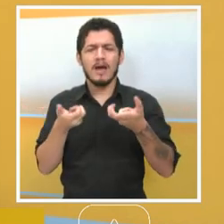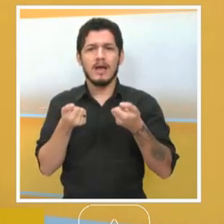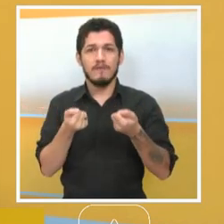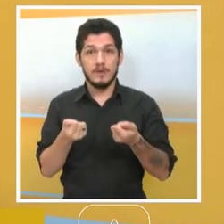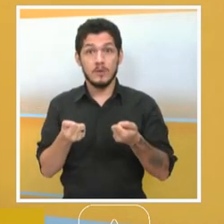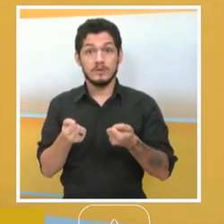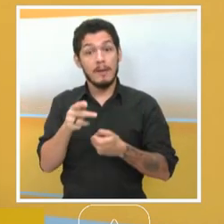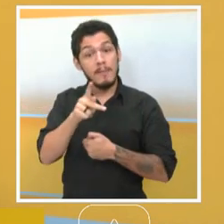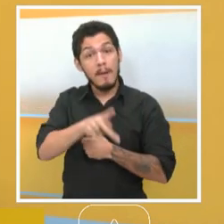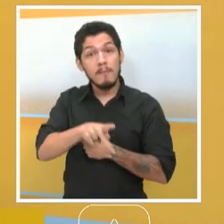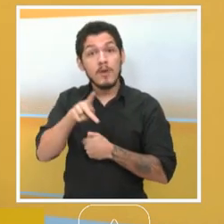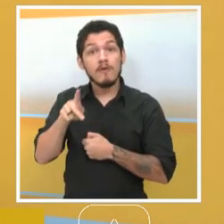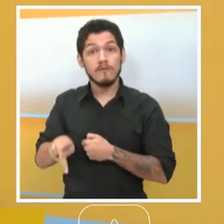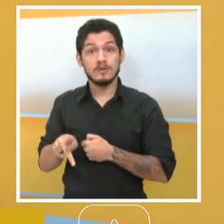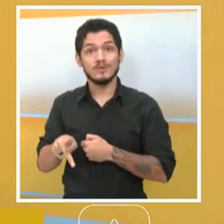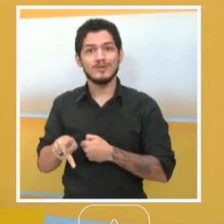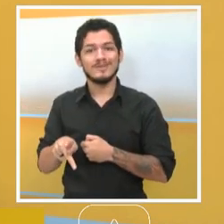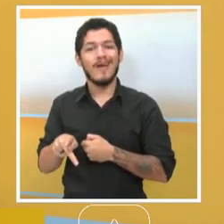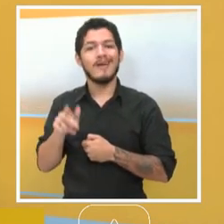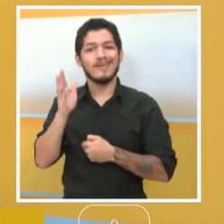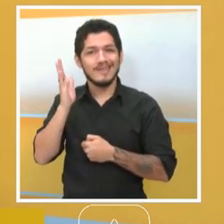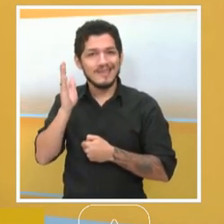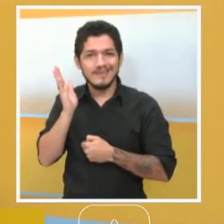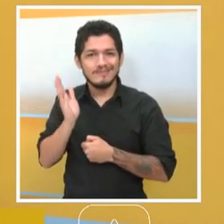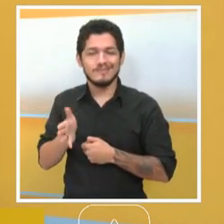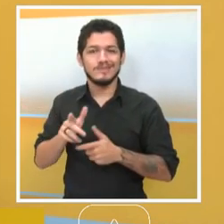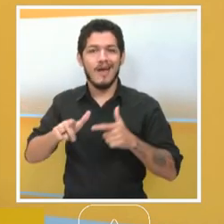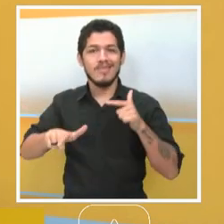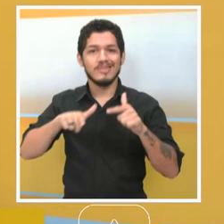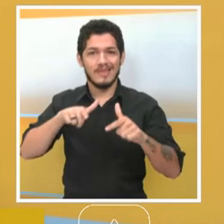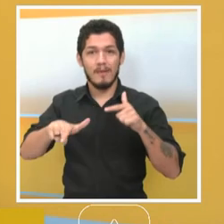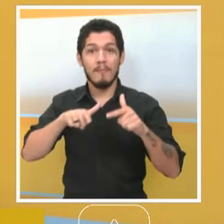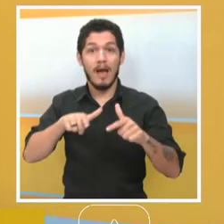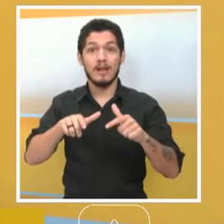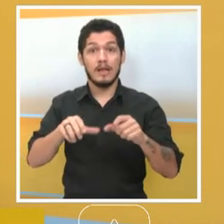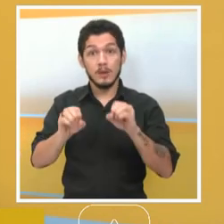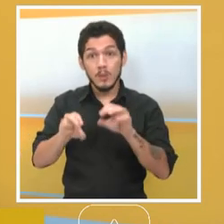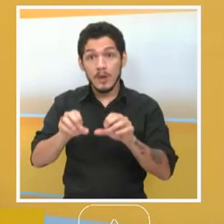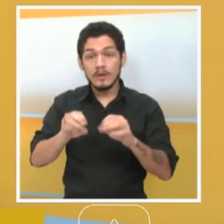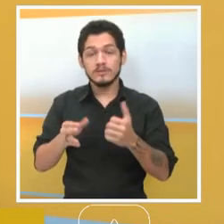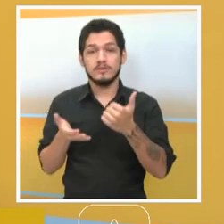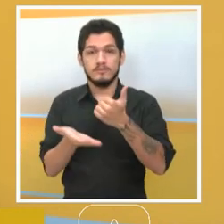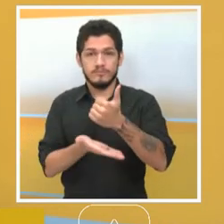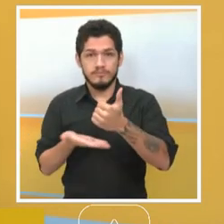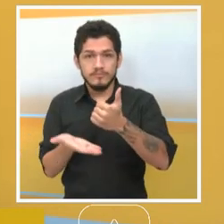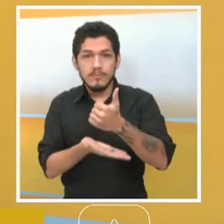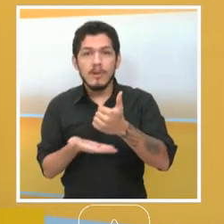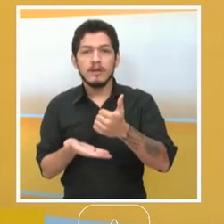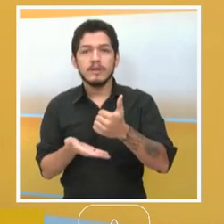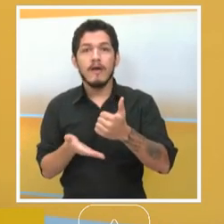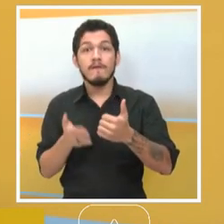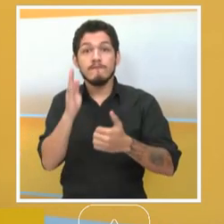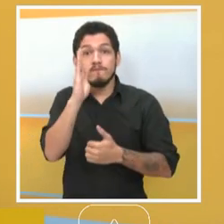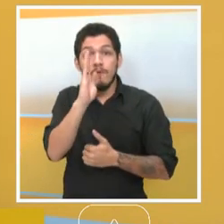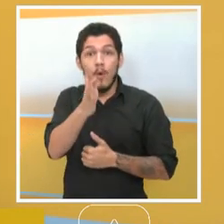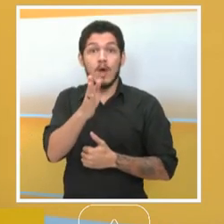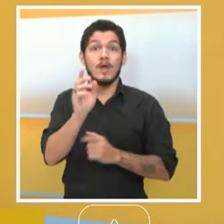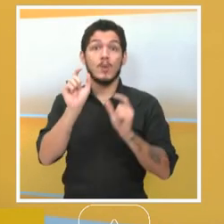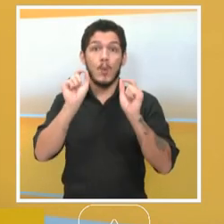professores que atuam na educação básica, priorizando-se indígenas,